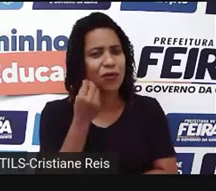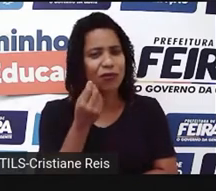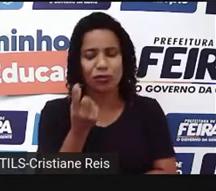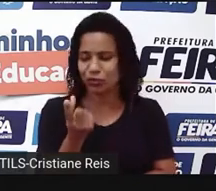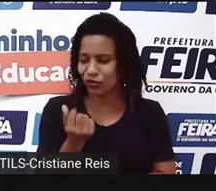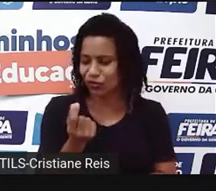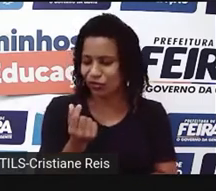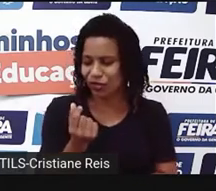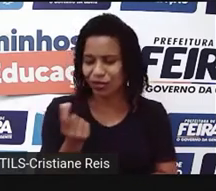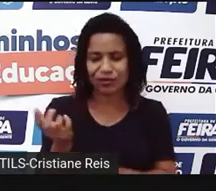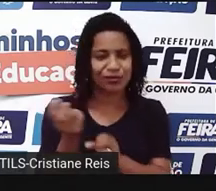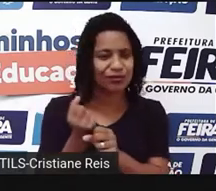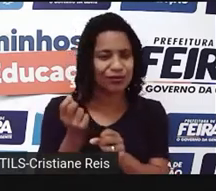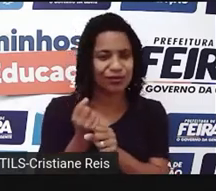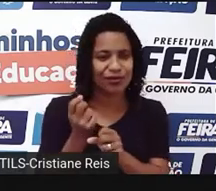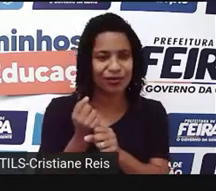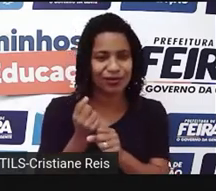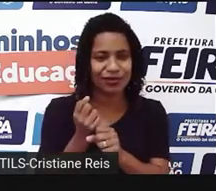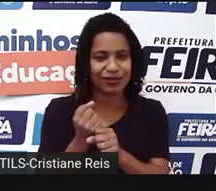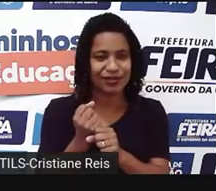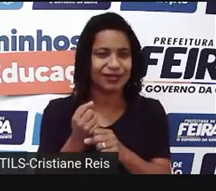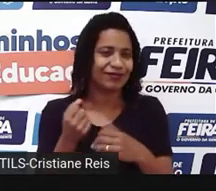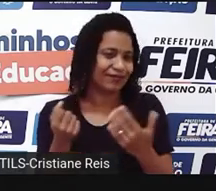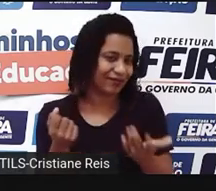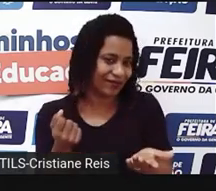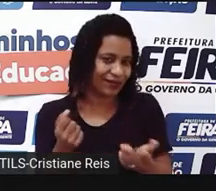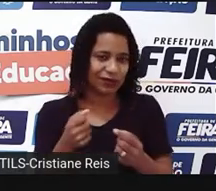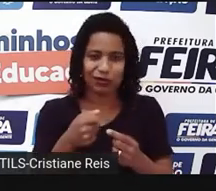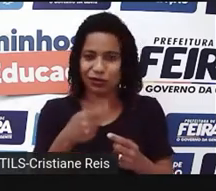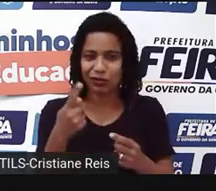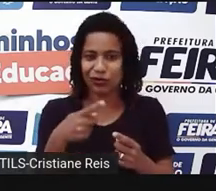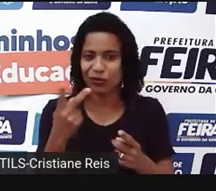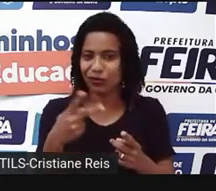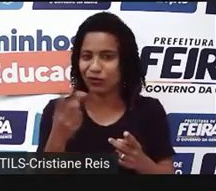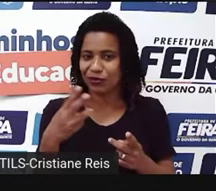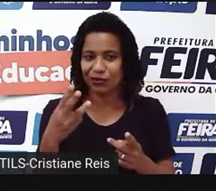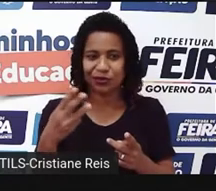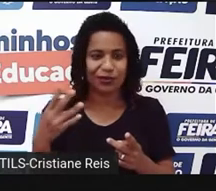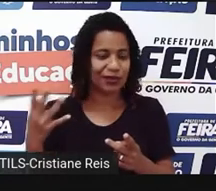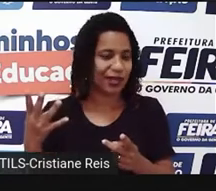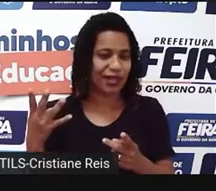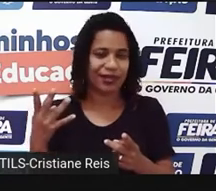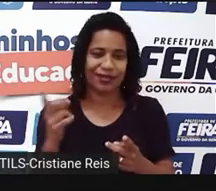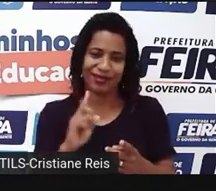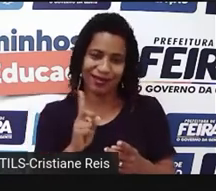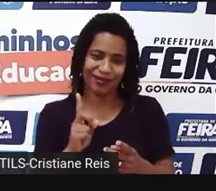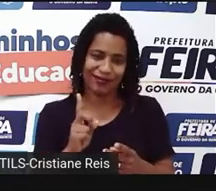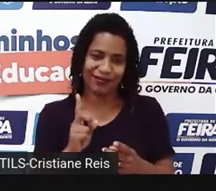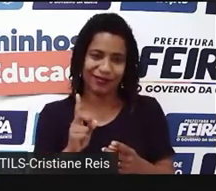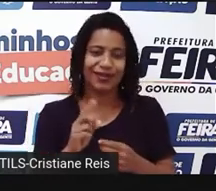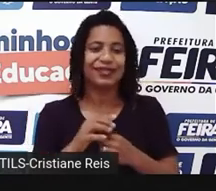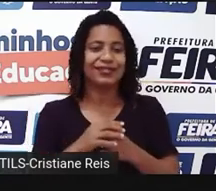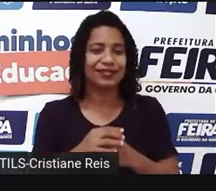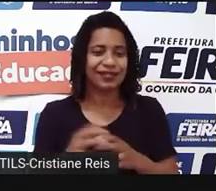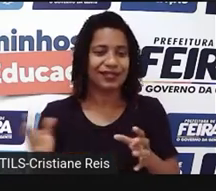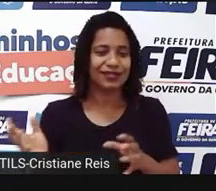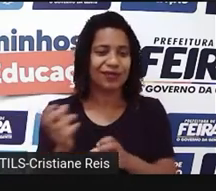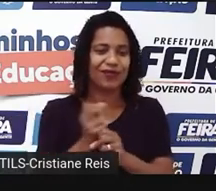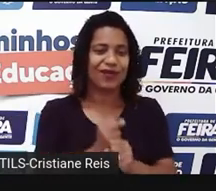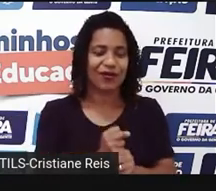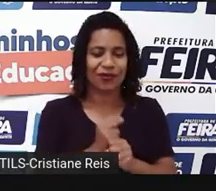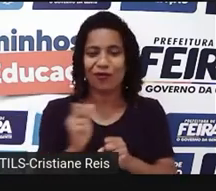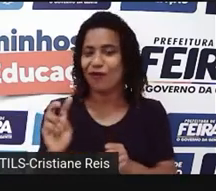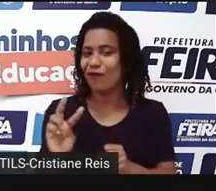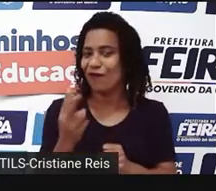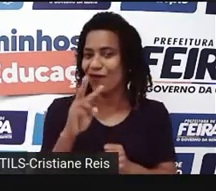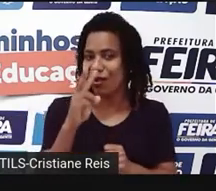dinheiro? Não, a gente não conta dinheiro. Um dinheiro, dois dinheiros, três dinheiros. Não. A gente conta o